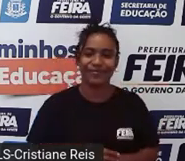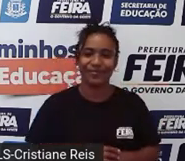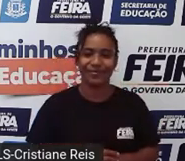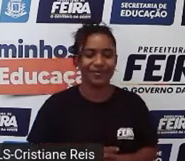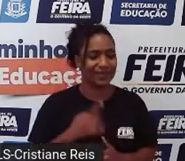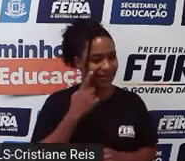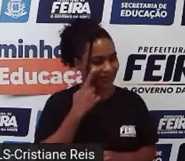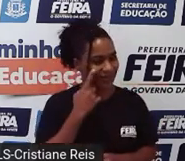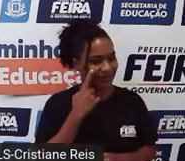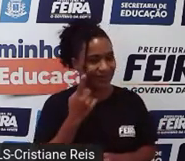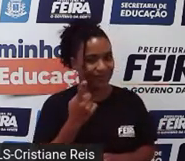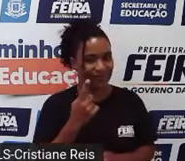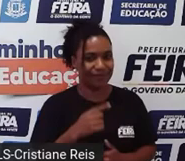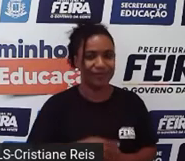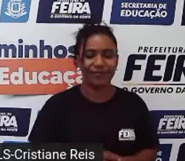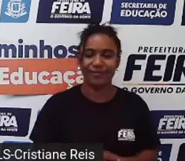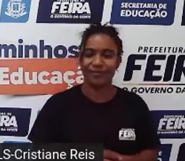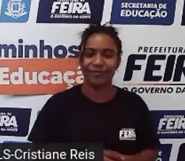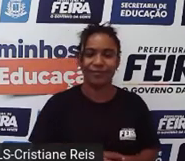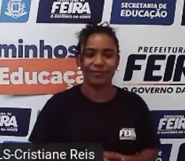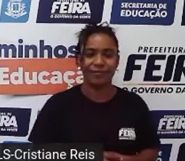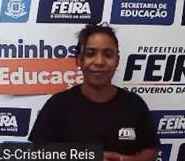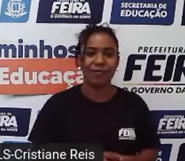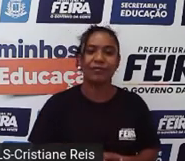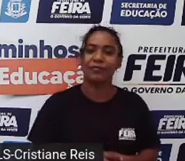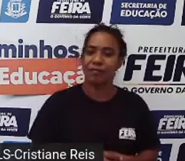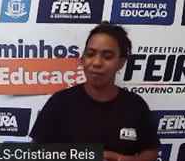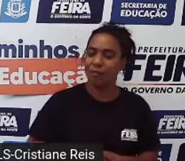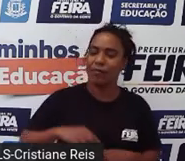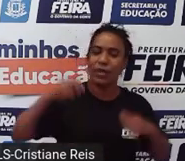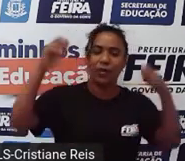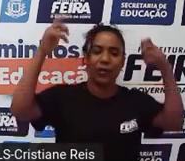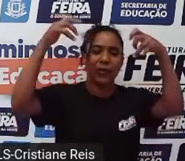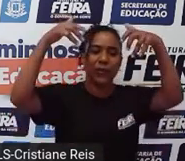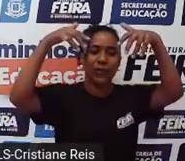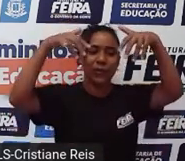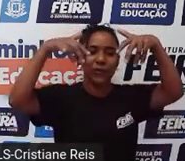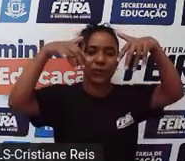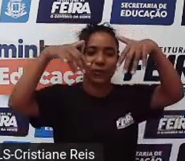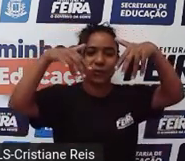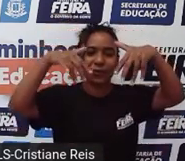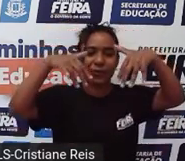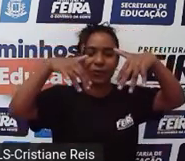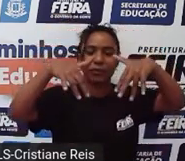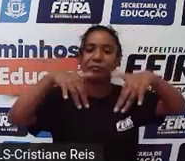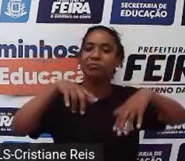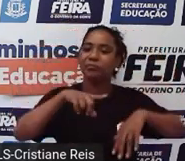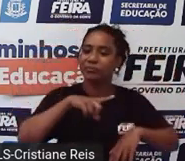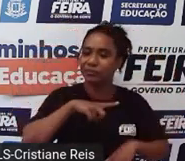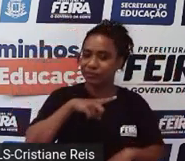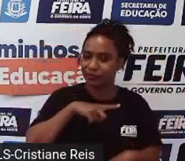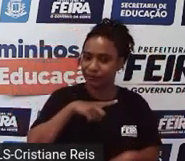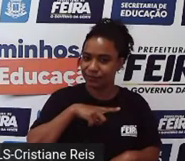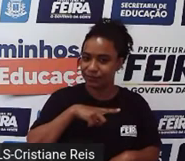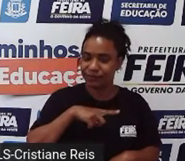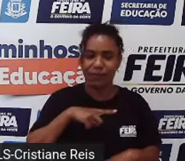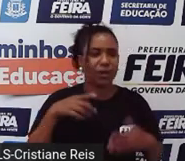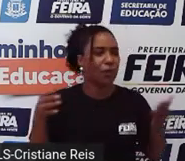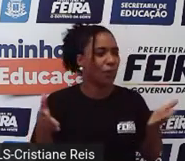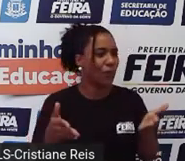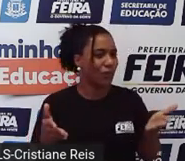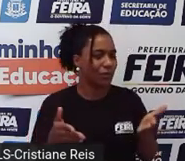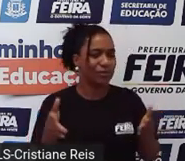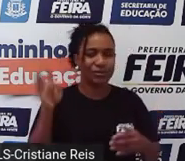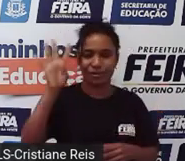go! Eres snowing, está nevando. Eres, when is it today? Hoje é quarta-feira.